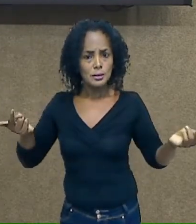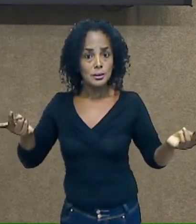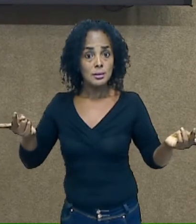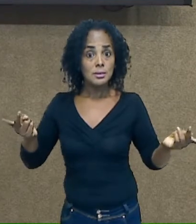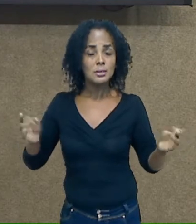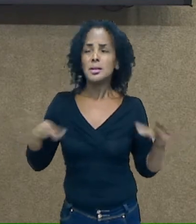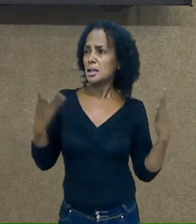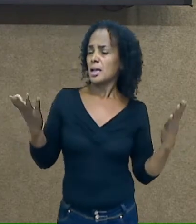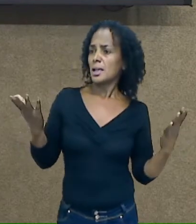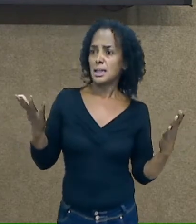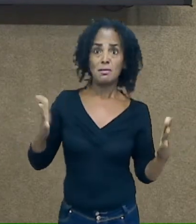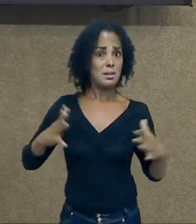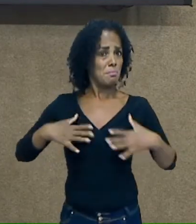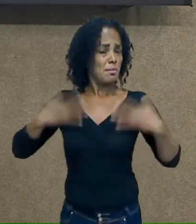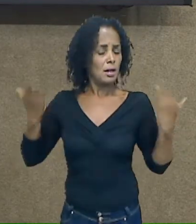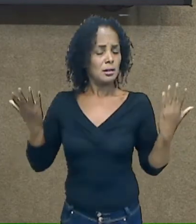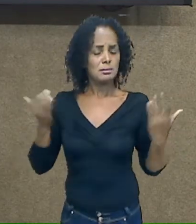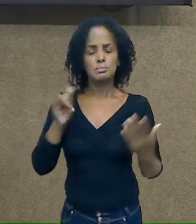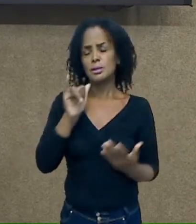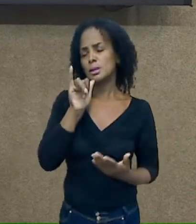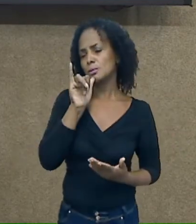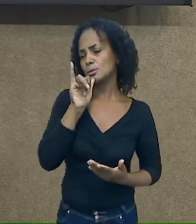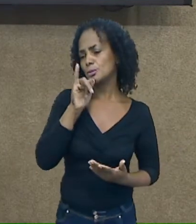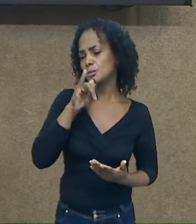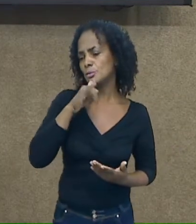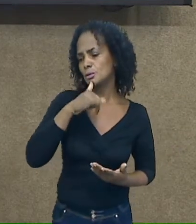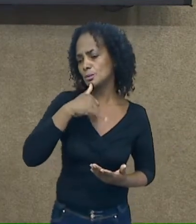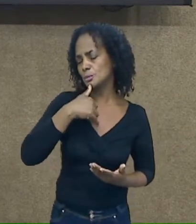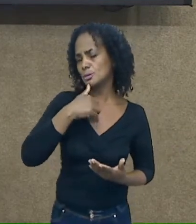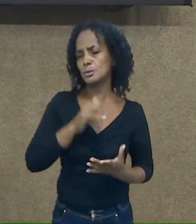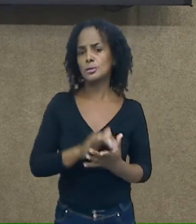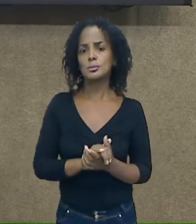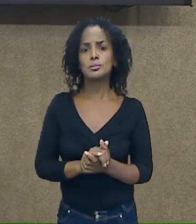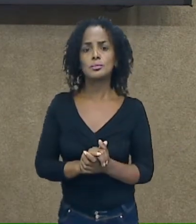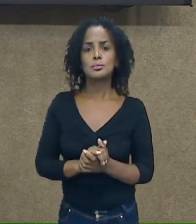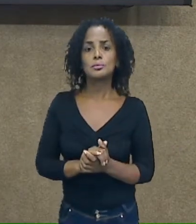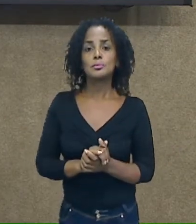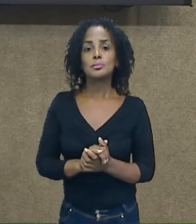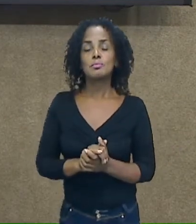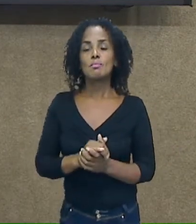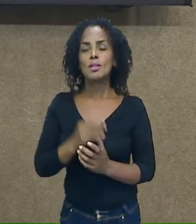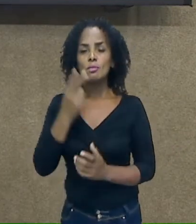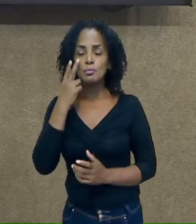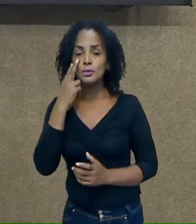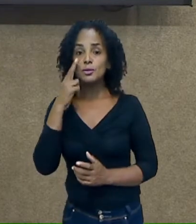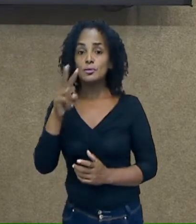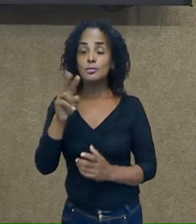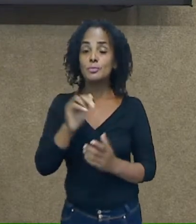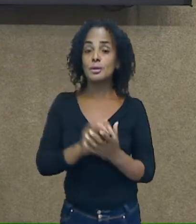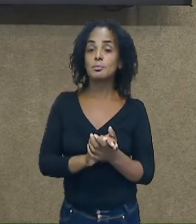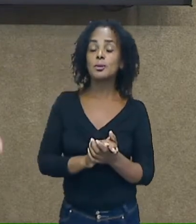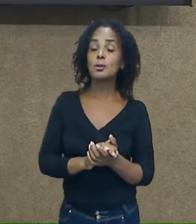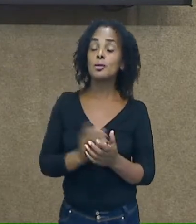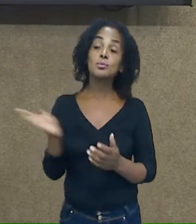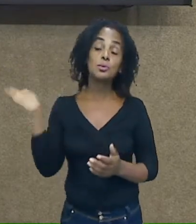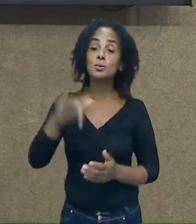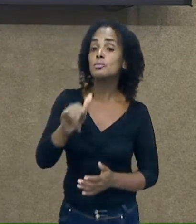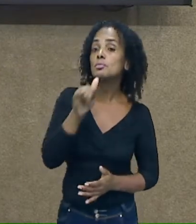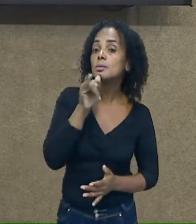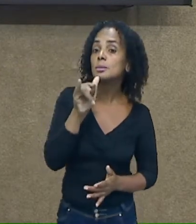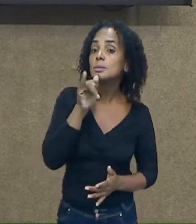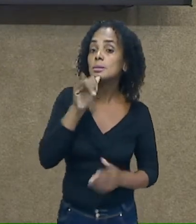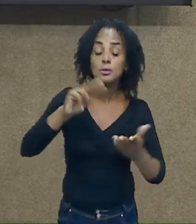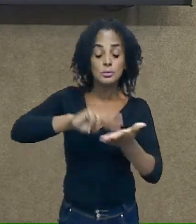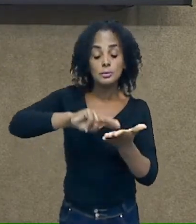estava animada demais? Ou ela estava desanimadinha, triste? Eu trouxe para vocês aqui um exemplo do